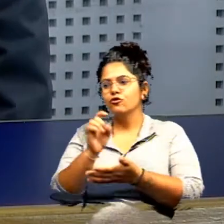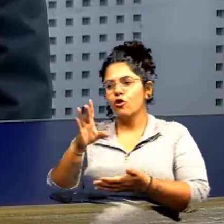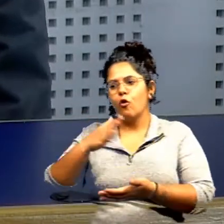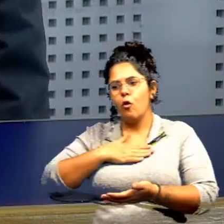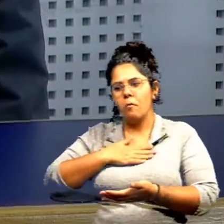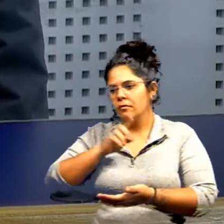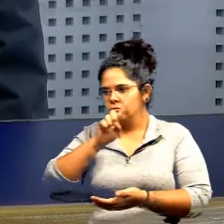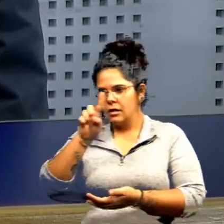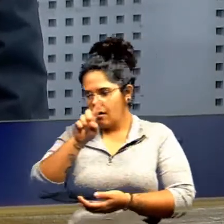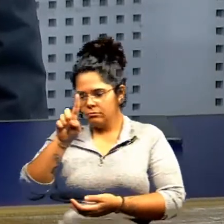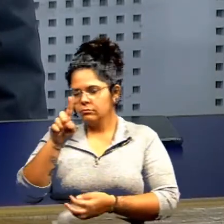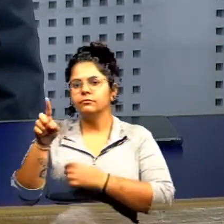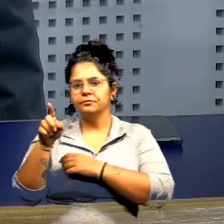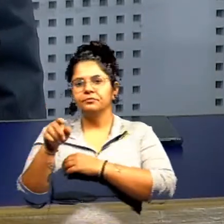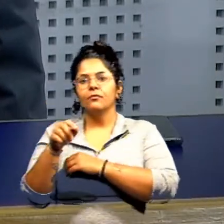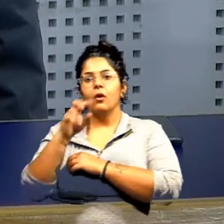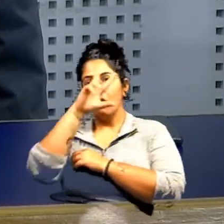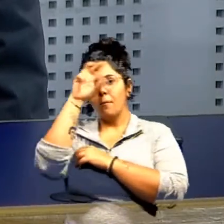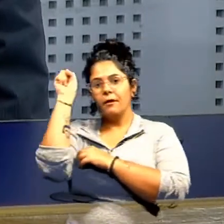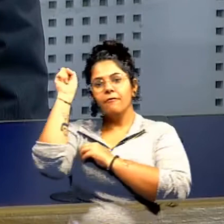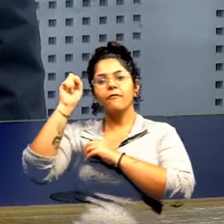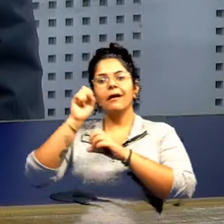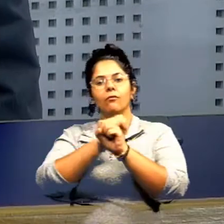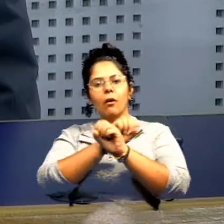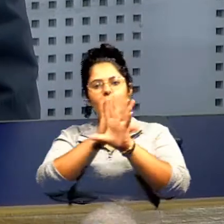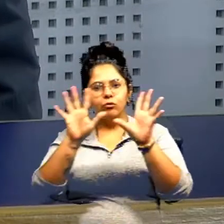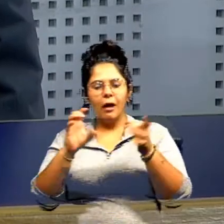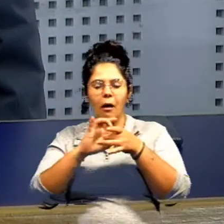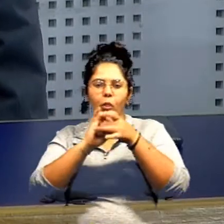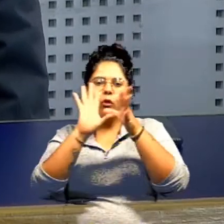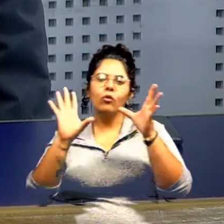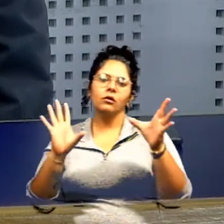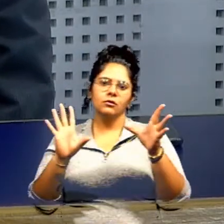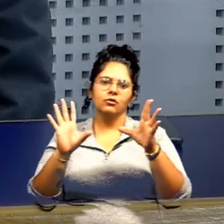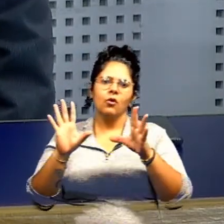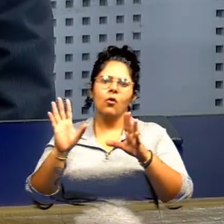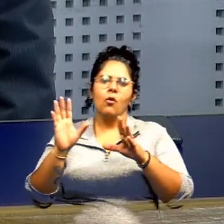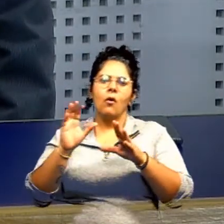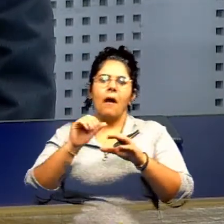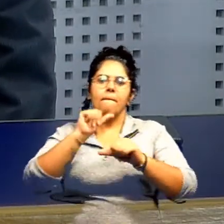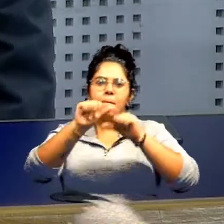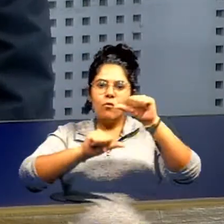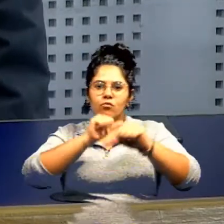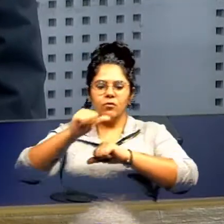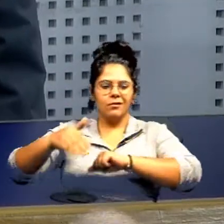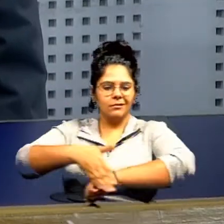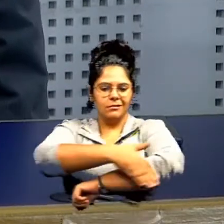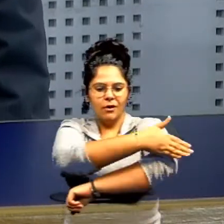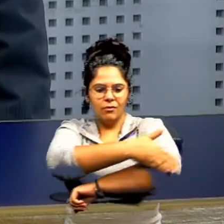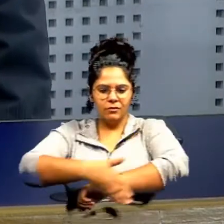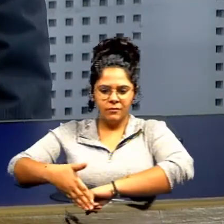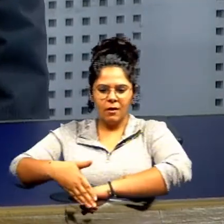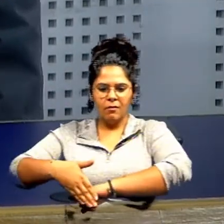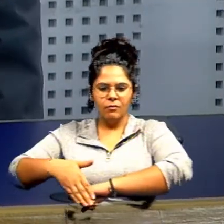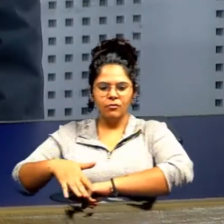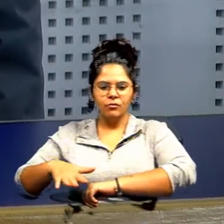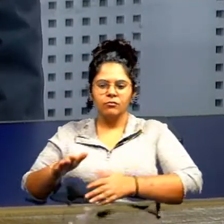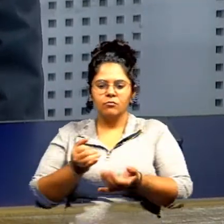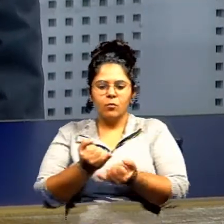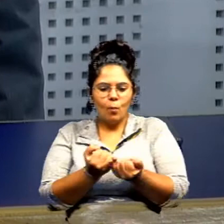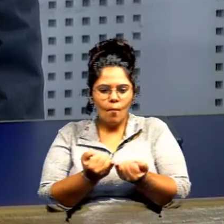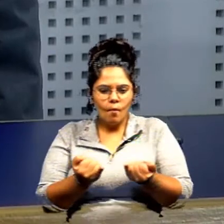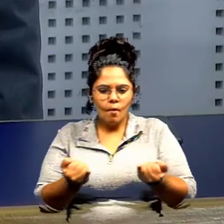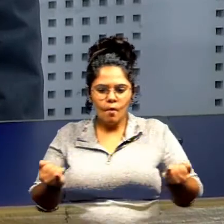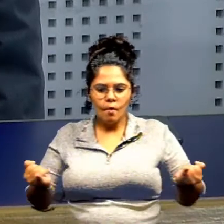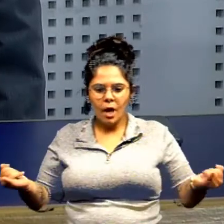comigo, não. O prefeito Ires autorizou o recapeamento da Avenida Carrinho Cunha na época do mutirão